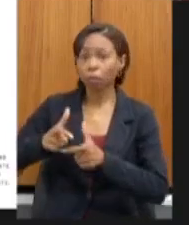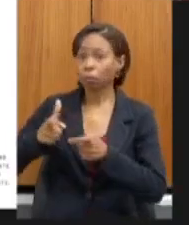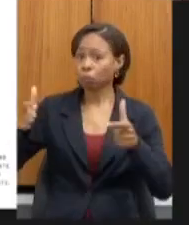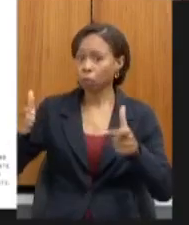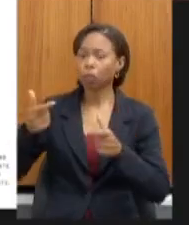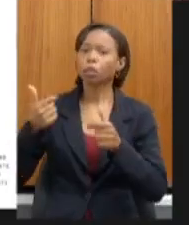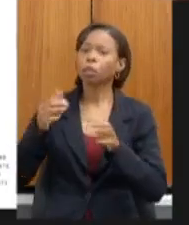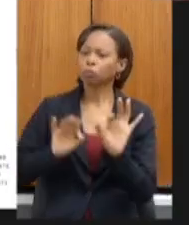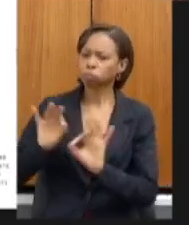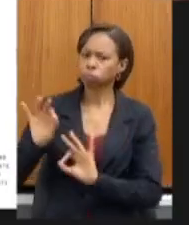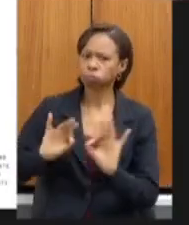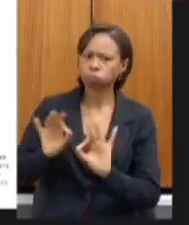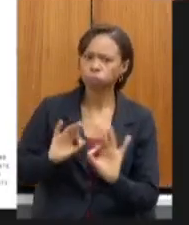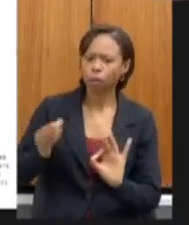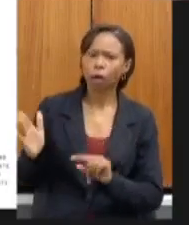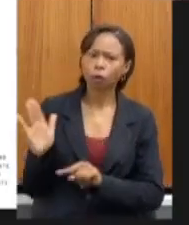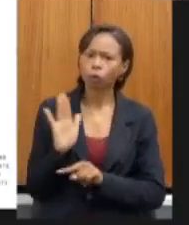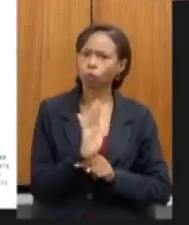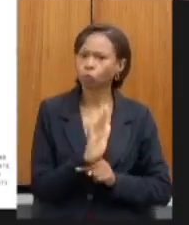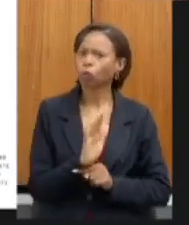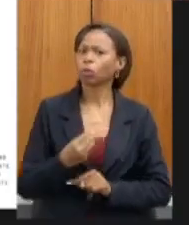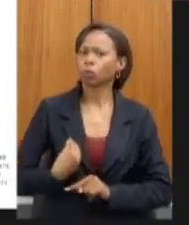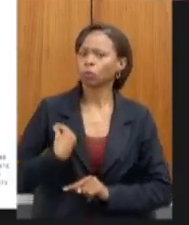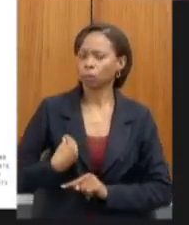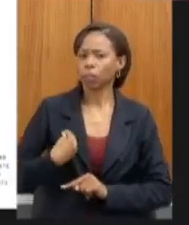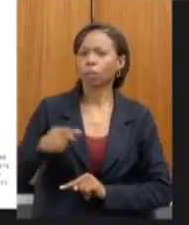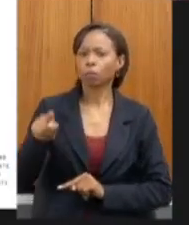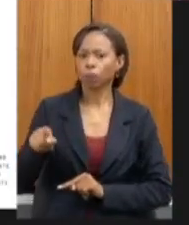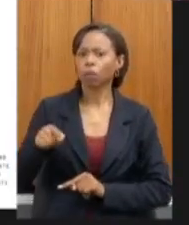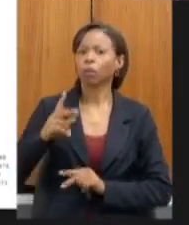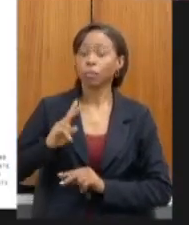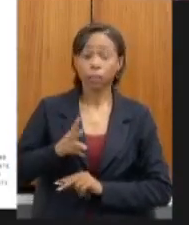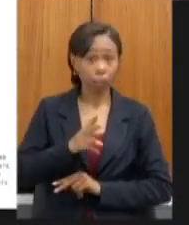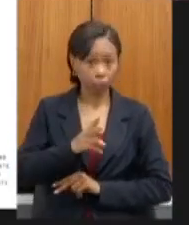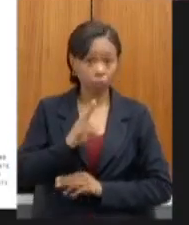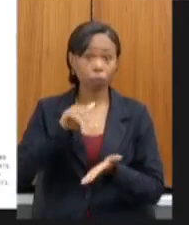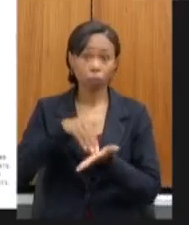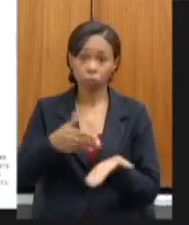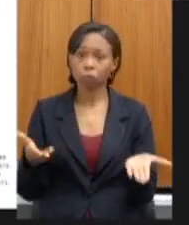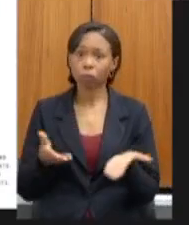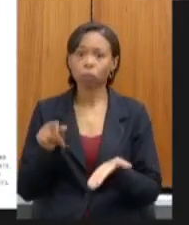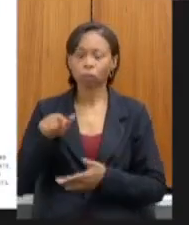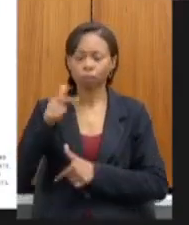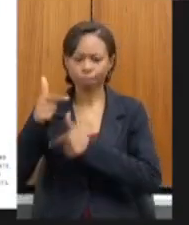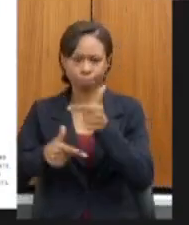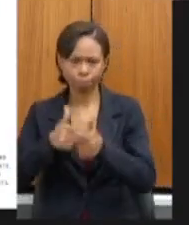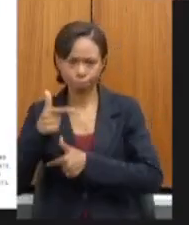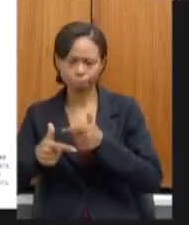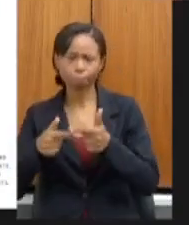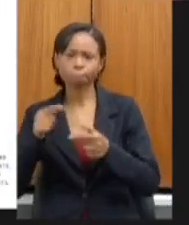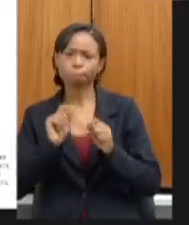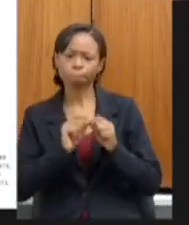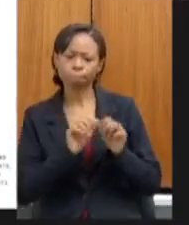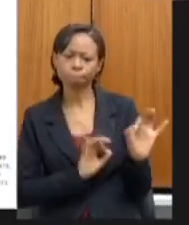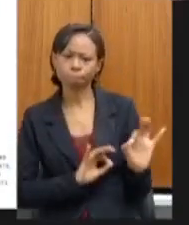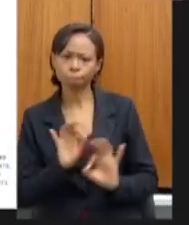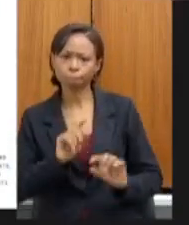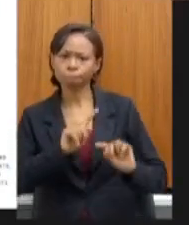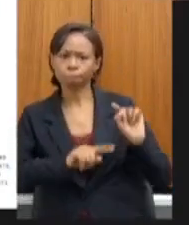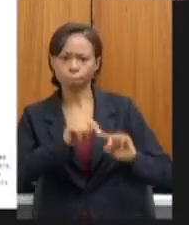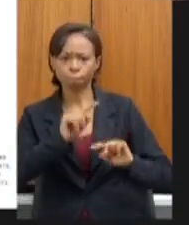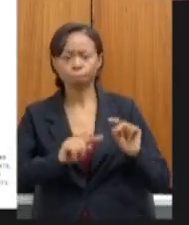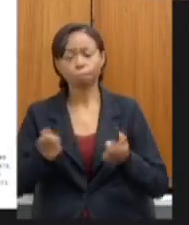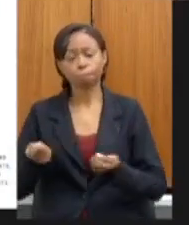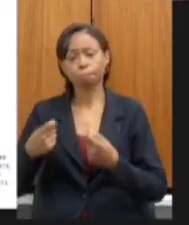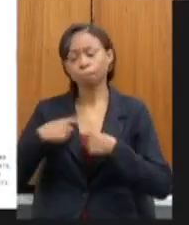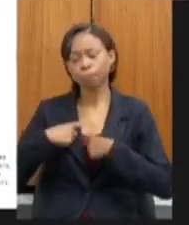construção recorrente e segue conosco trabalhando diretamente nesse material o que nos dá uma grande